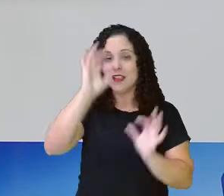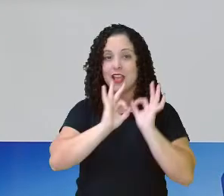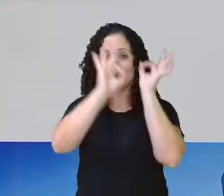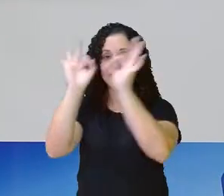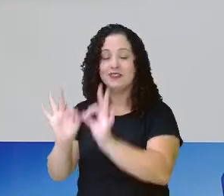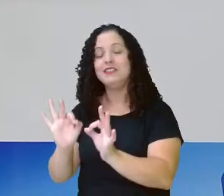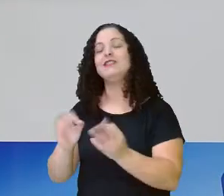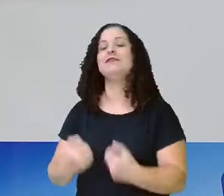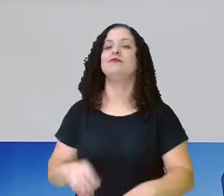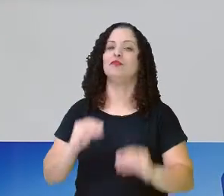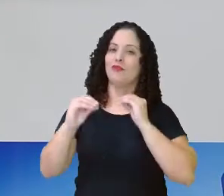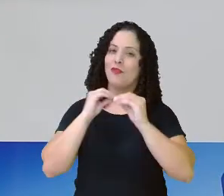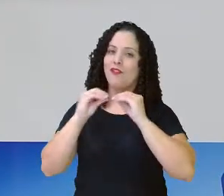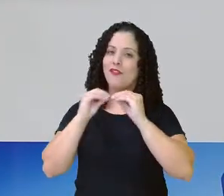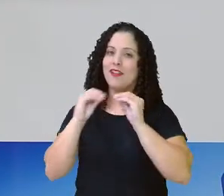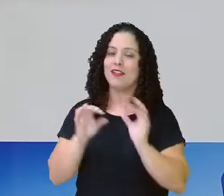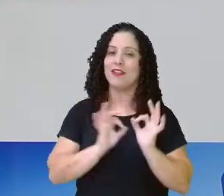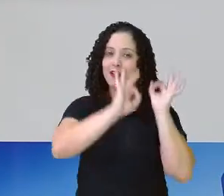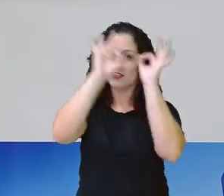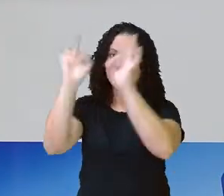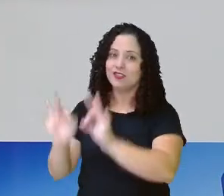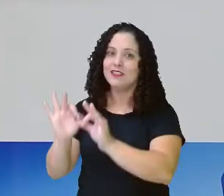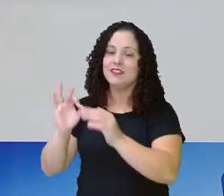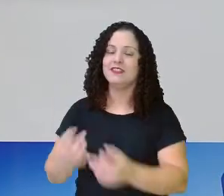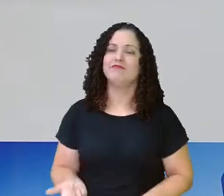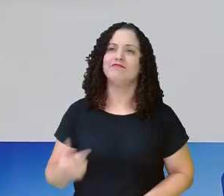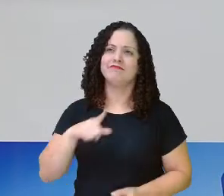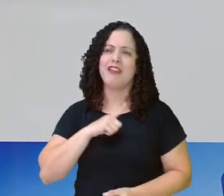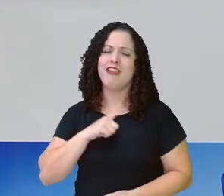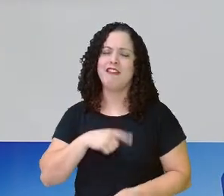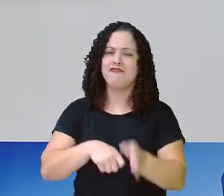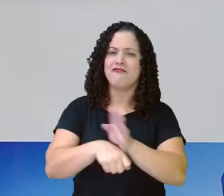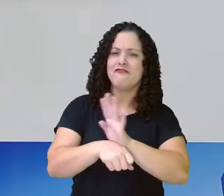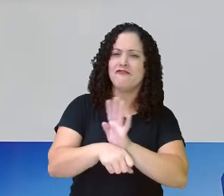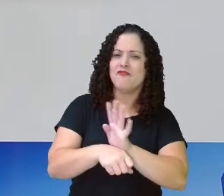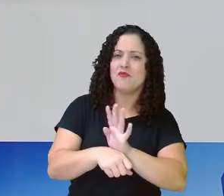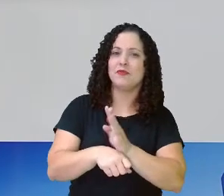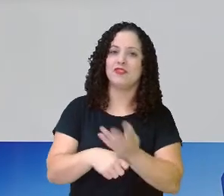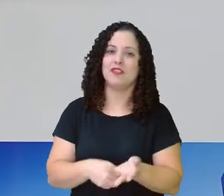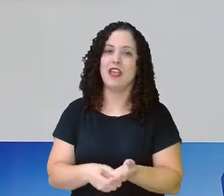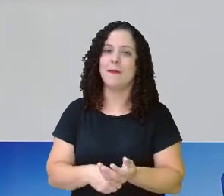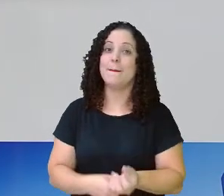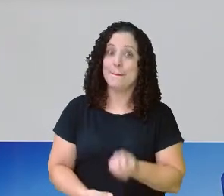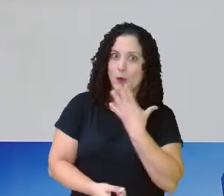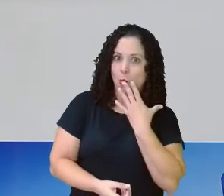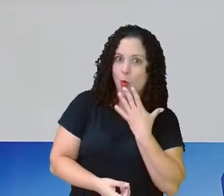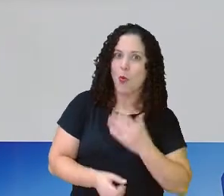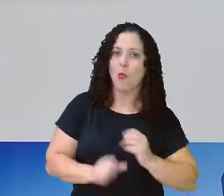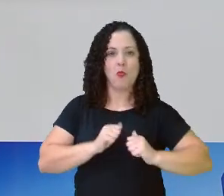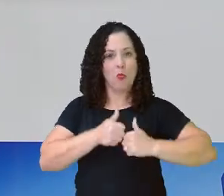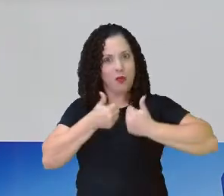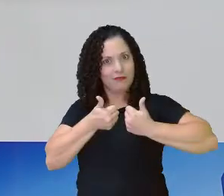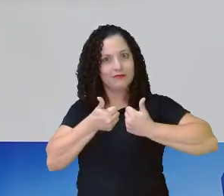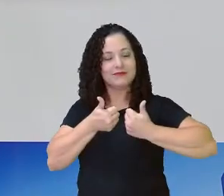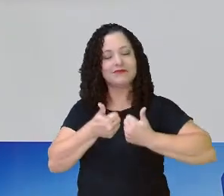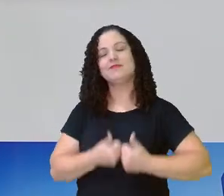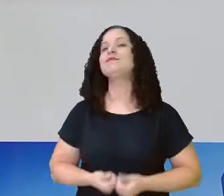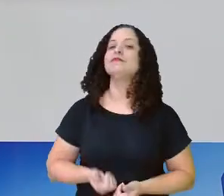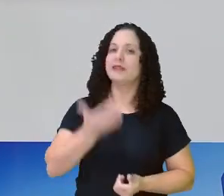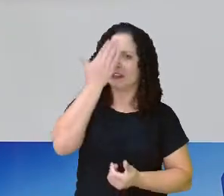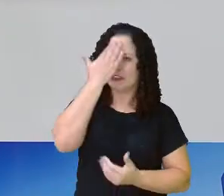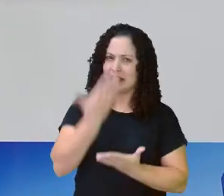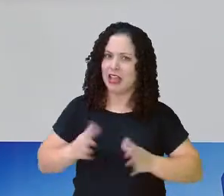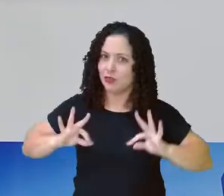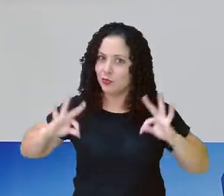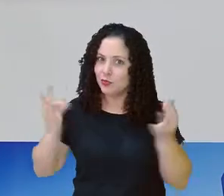assistindo novelas, assistindo séries históricas. Claro que bem feita, né, minha gente? Não vão também estar acreditando em tudo que está na TV,